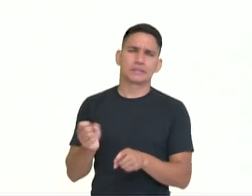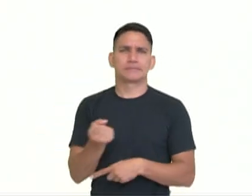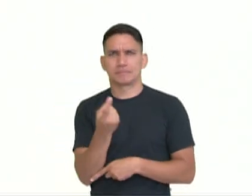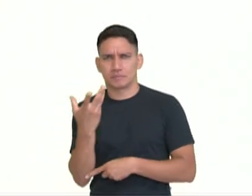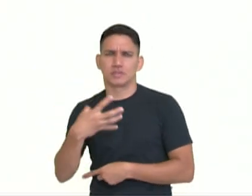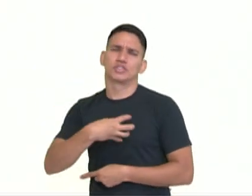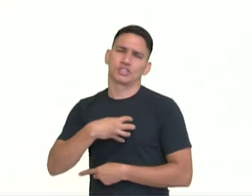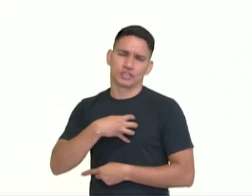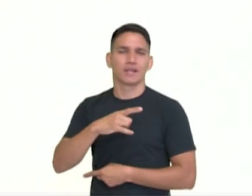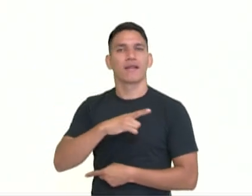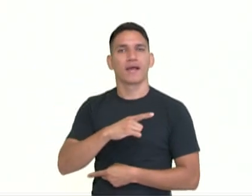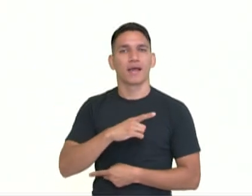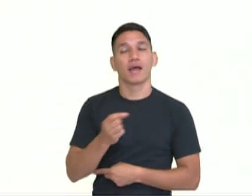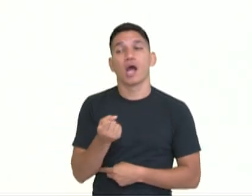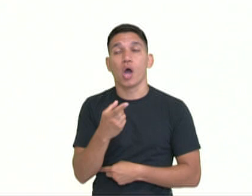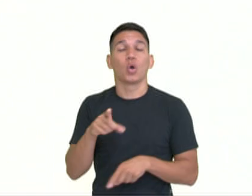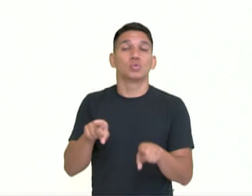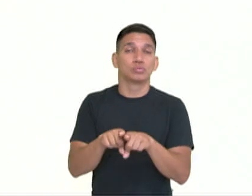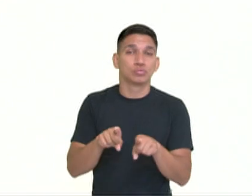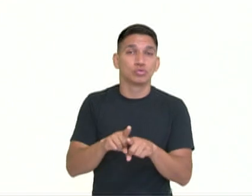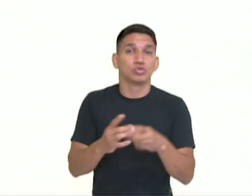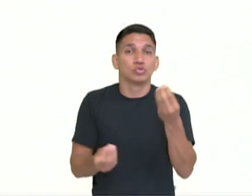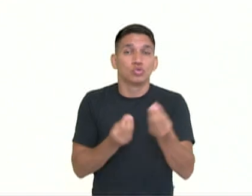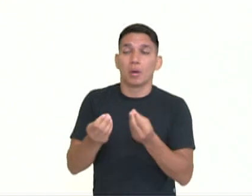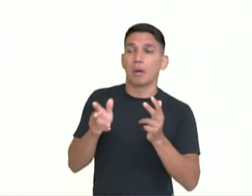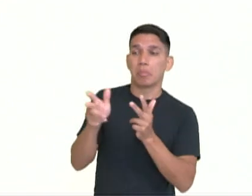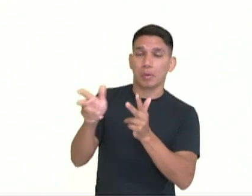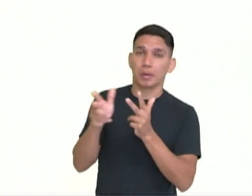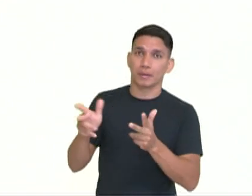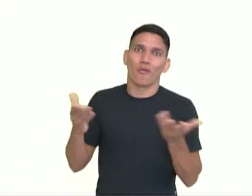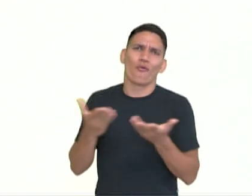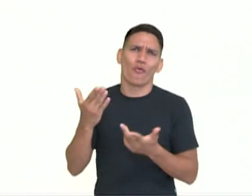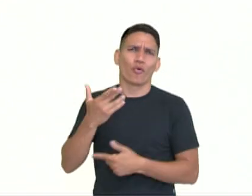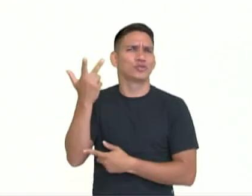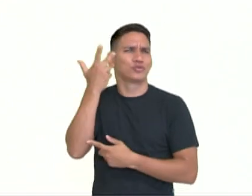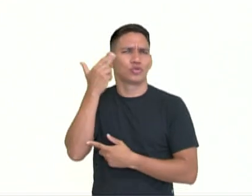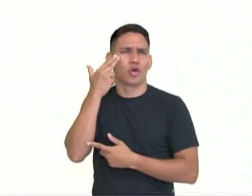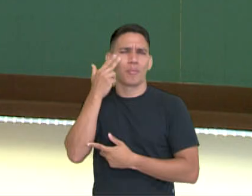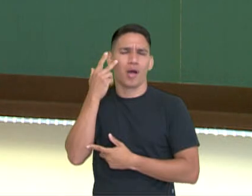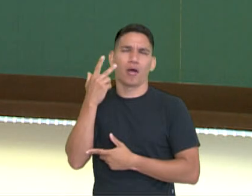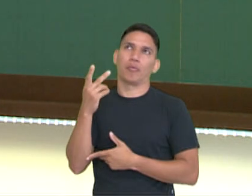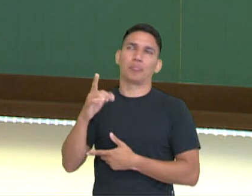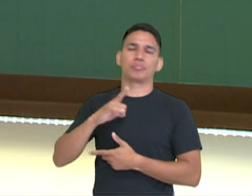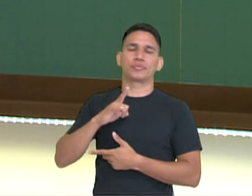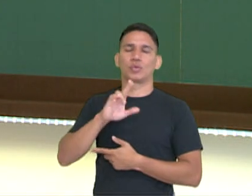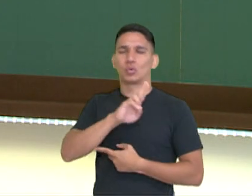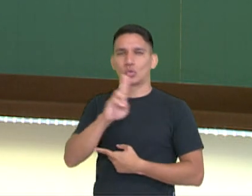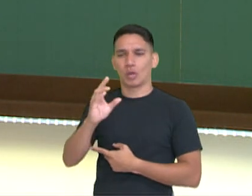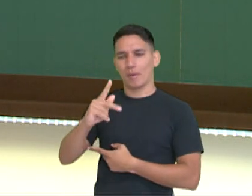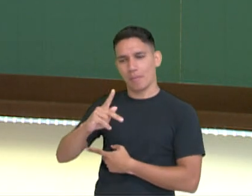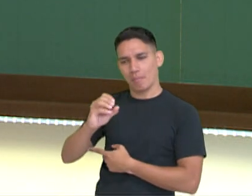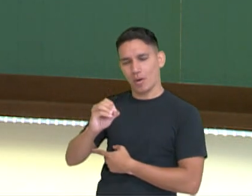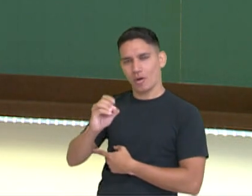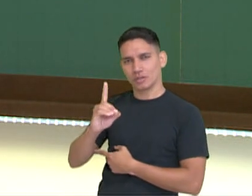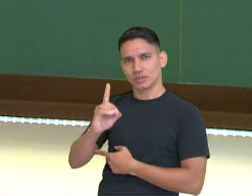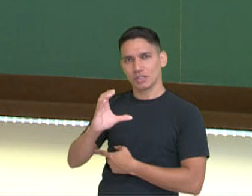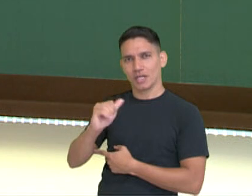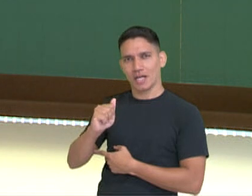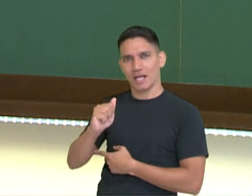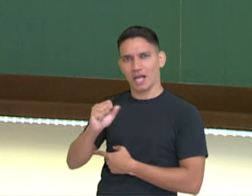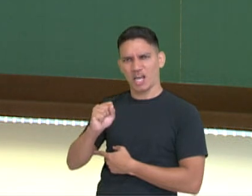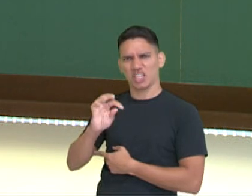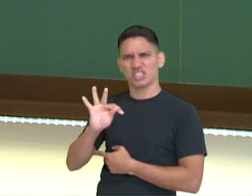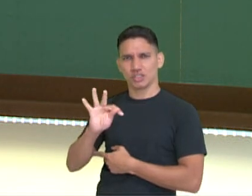hoje em dia e se popularizou, por exemplo, o podcast. Você já ouviu um podcast? Nos podcasts, muitas vezes,